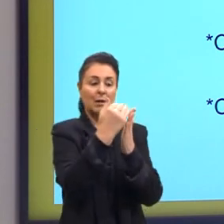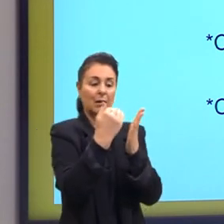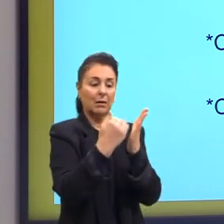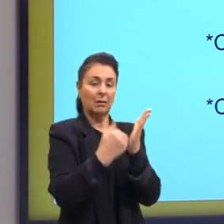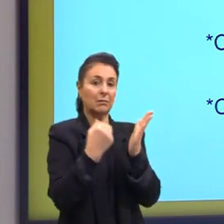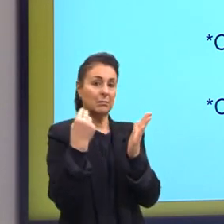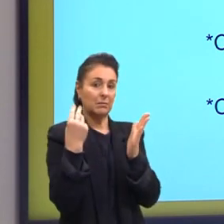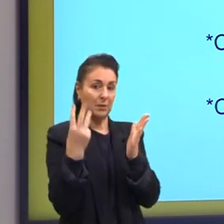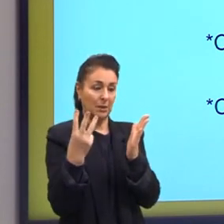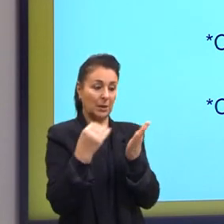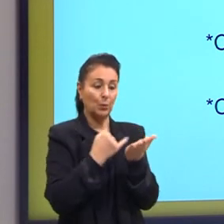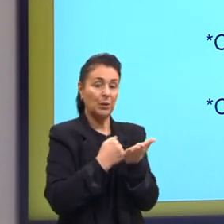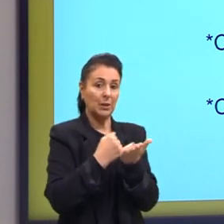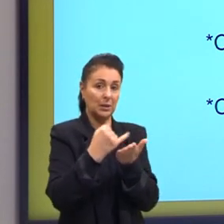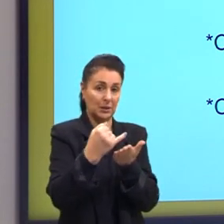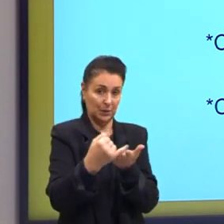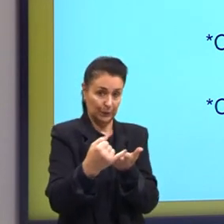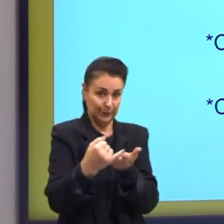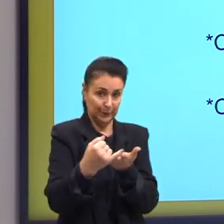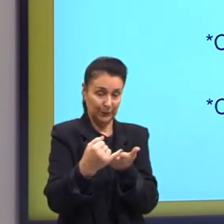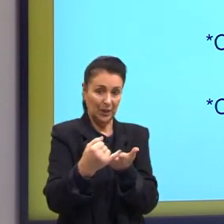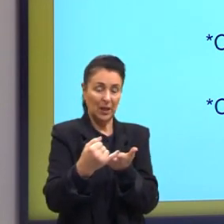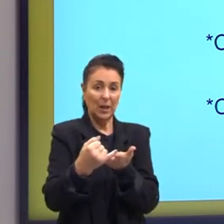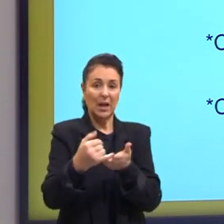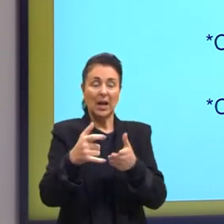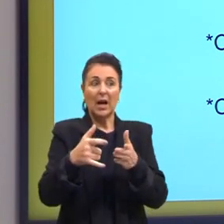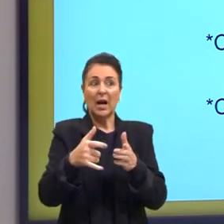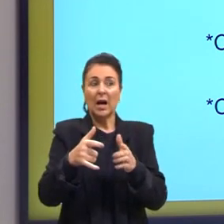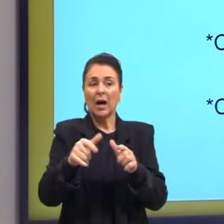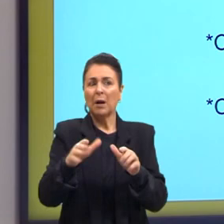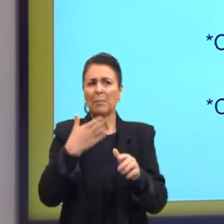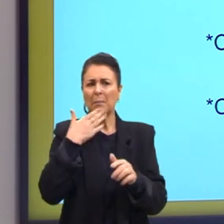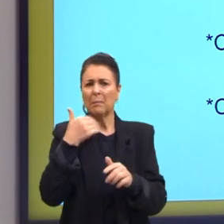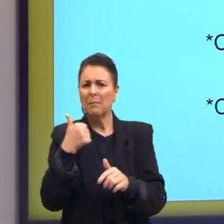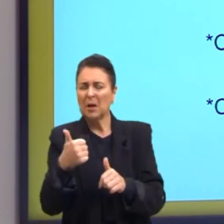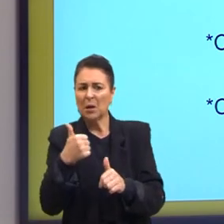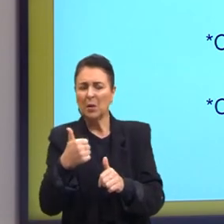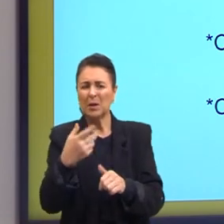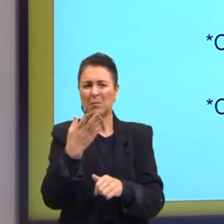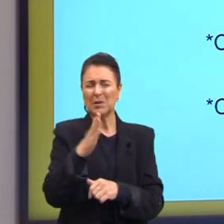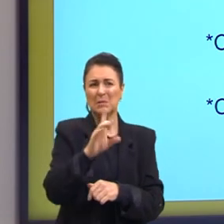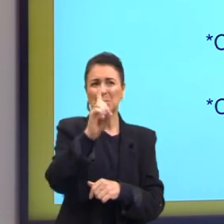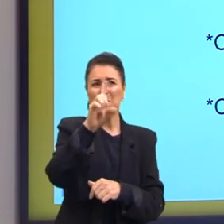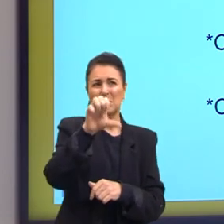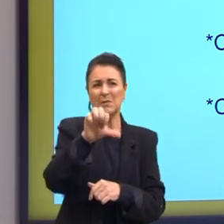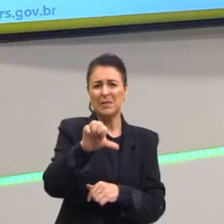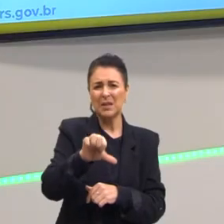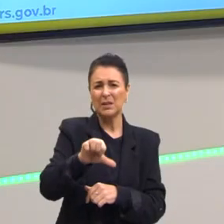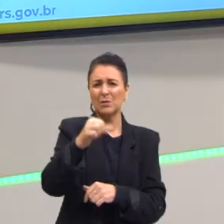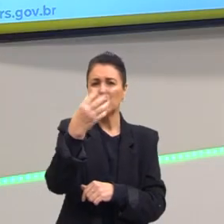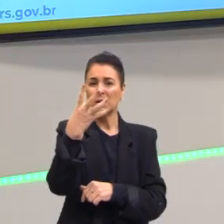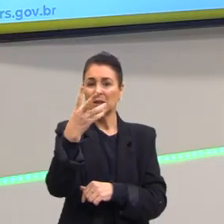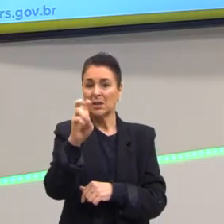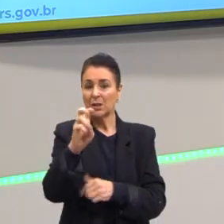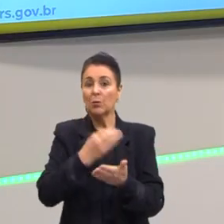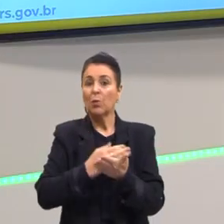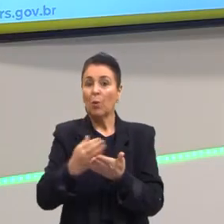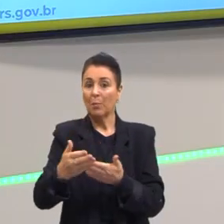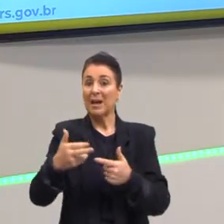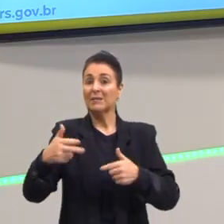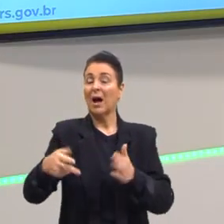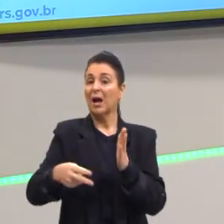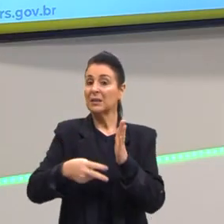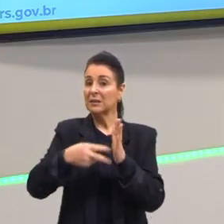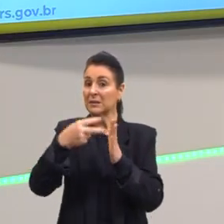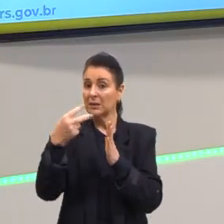O capitalismo inicial, a grande fase do capitalismo que vai até 1945, na Segunda Guerra Mundial, e aí ele